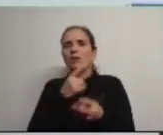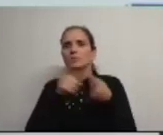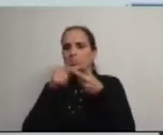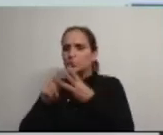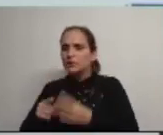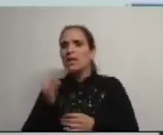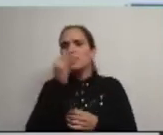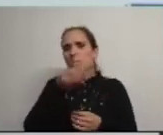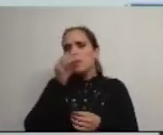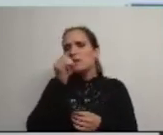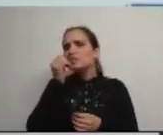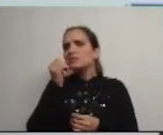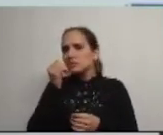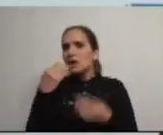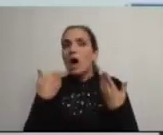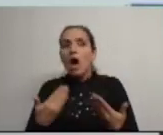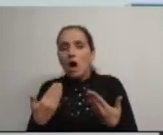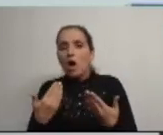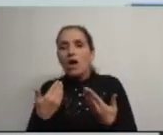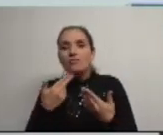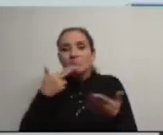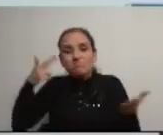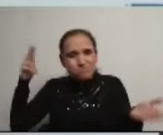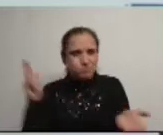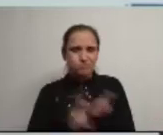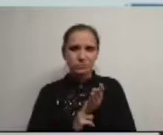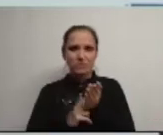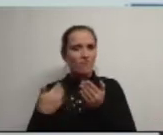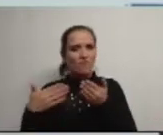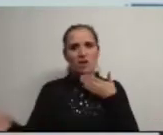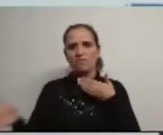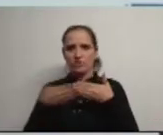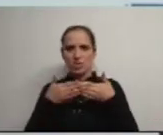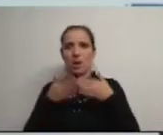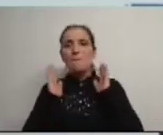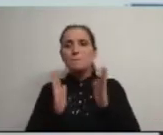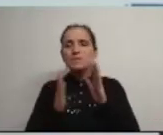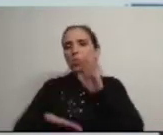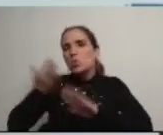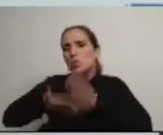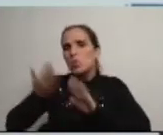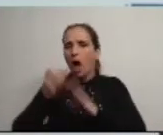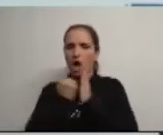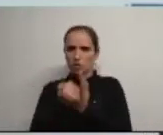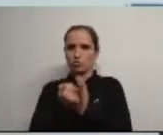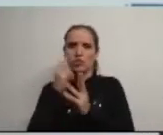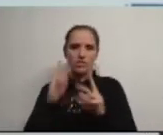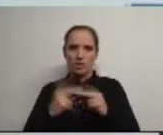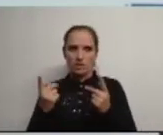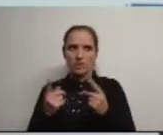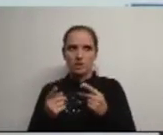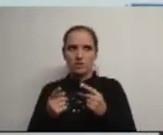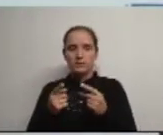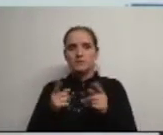GPSS do Conselho que estão neste momento em risco real e iminente de encerrar e que precisam urgentemente da ajuda da autarquia o